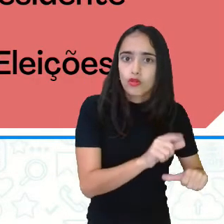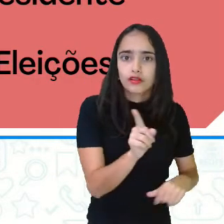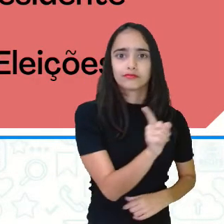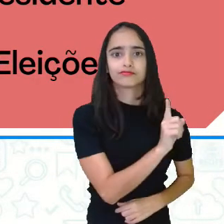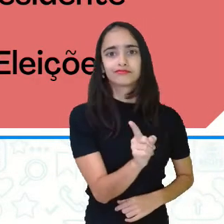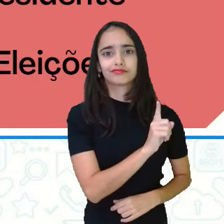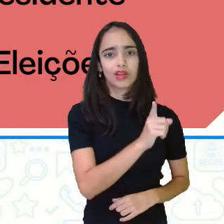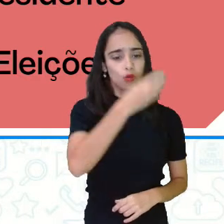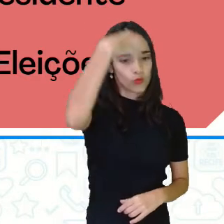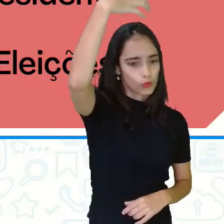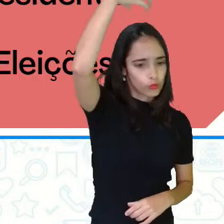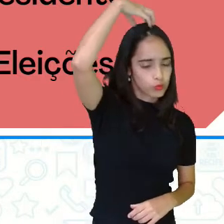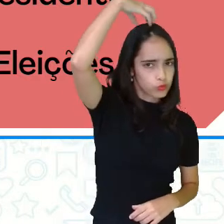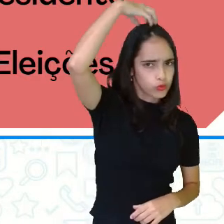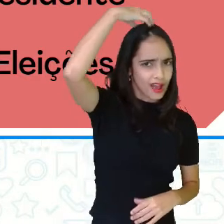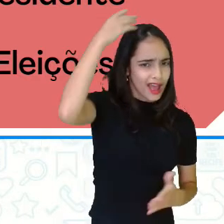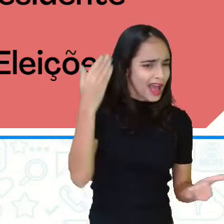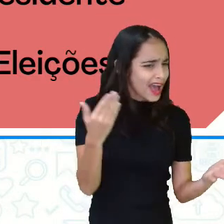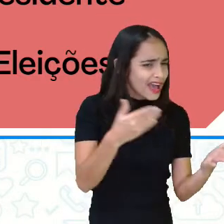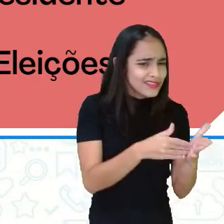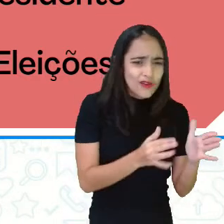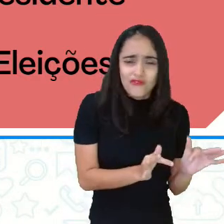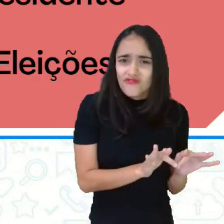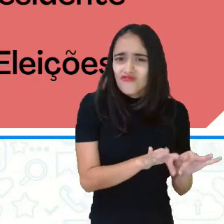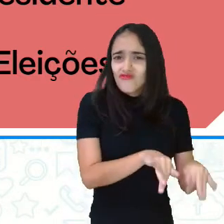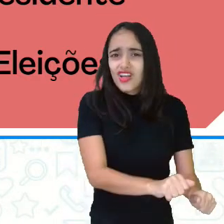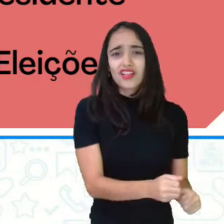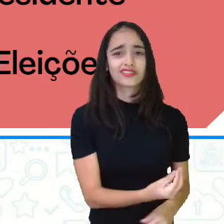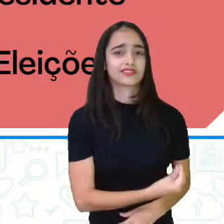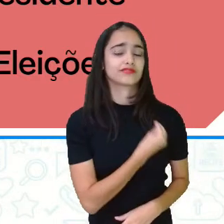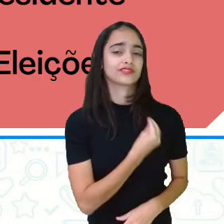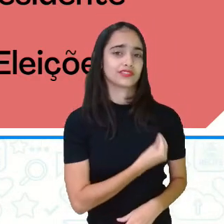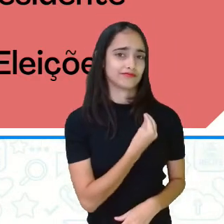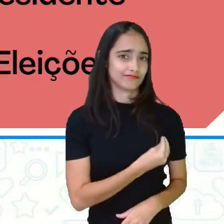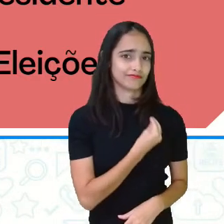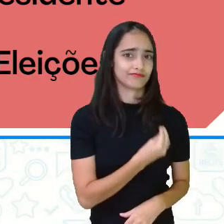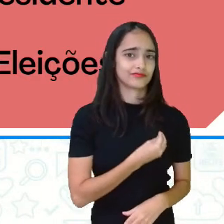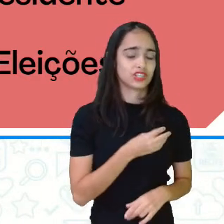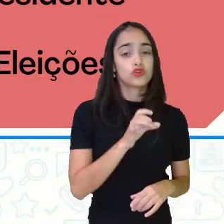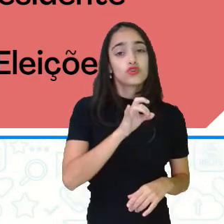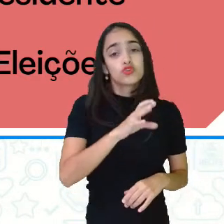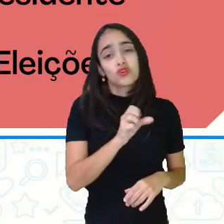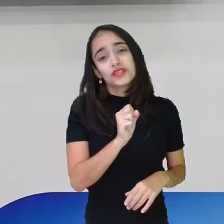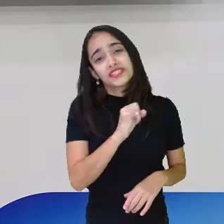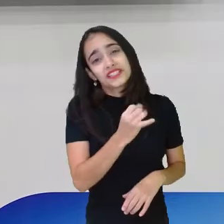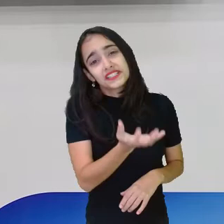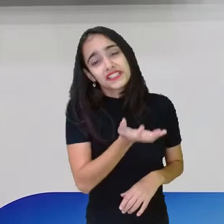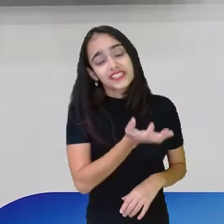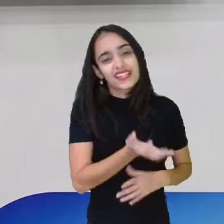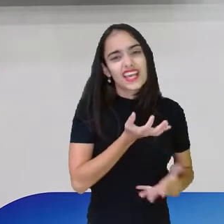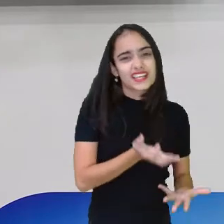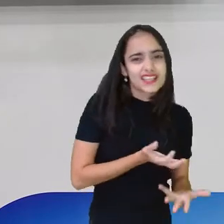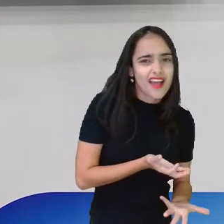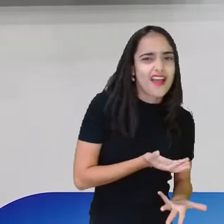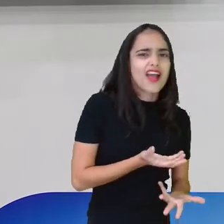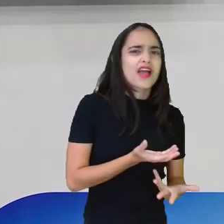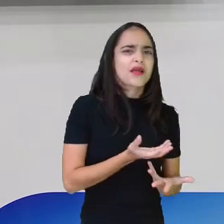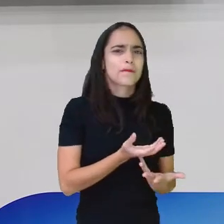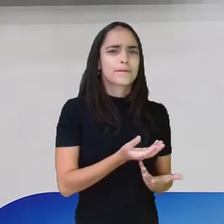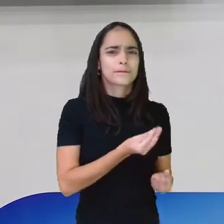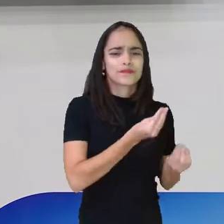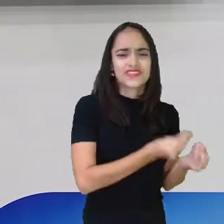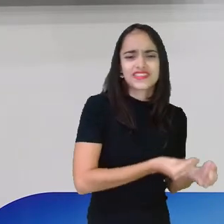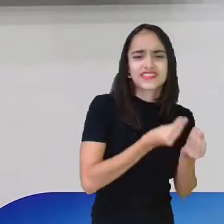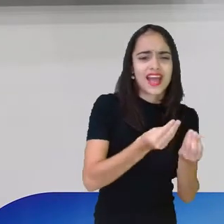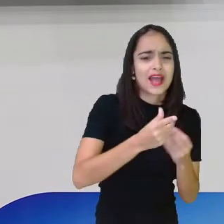o final da vida desse imperador ou dessa imperatriz. Só se eles quiserem abdicar esse trono, que